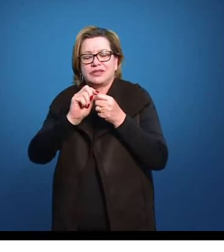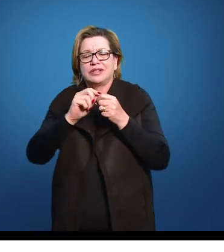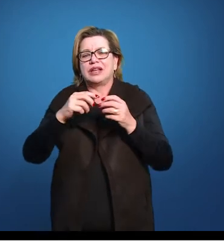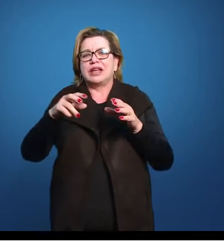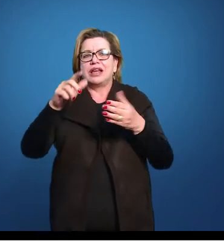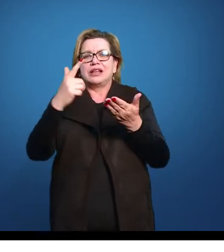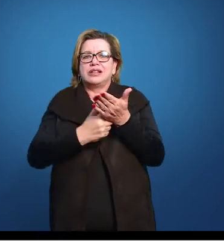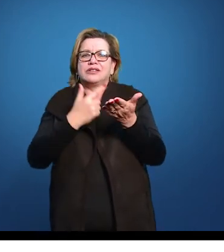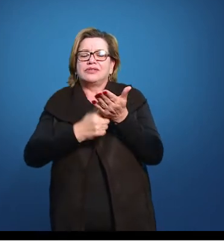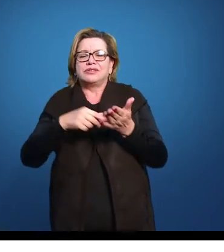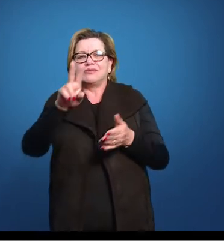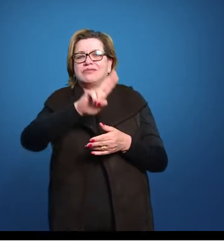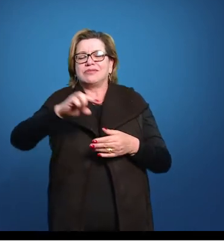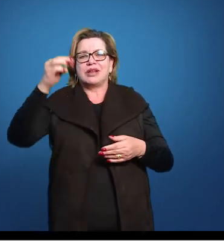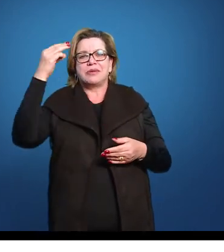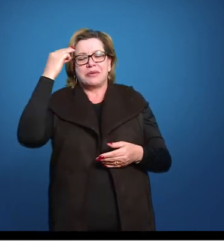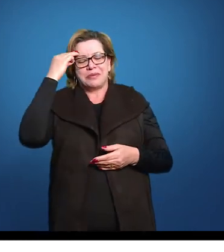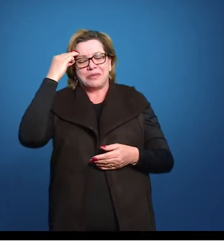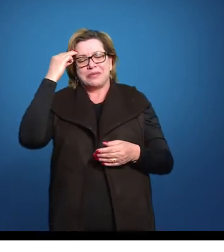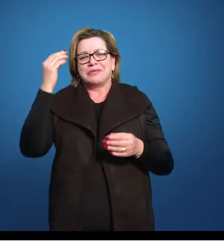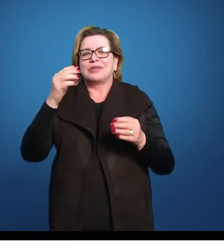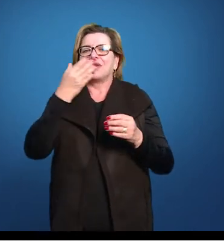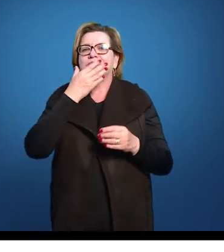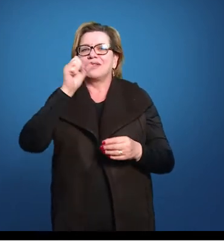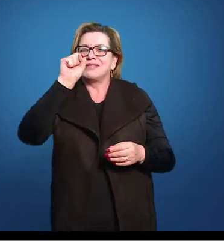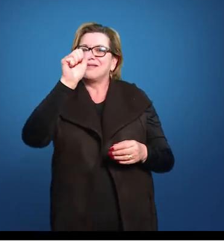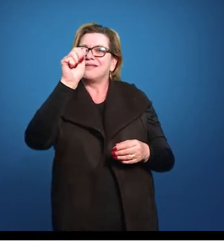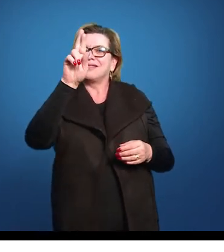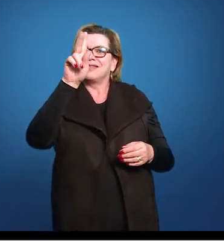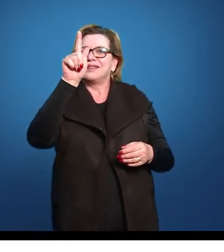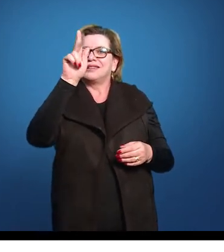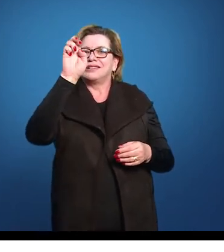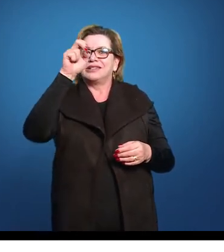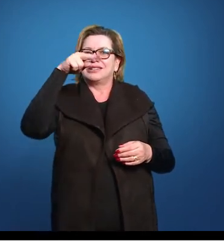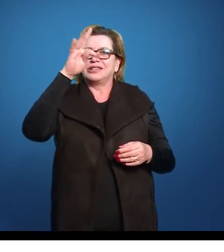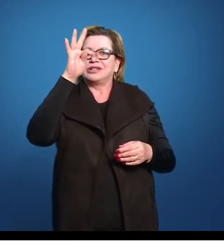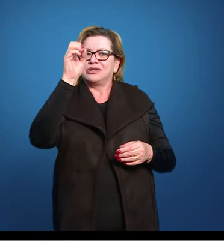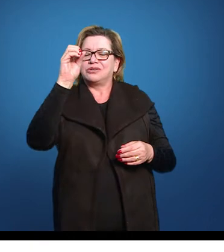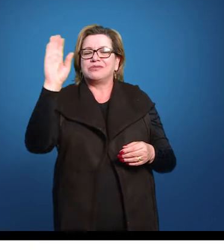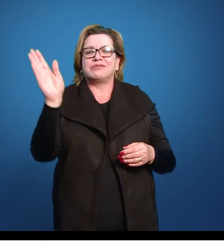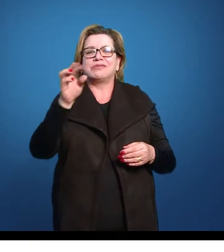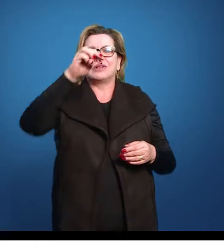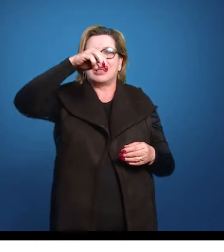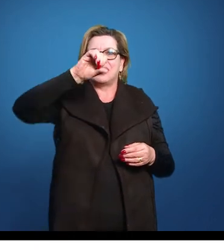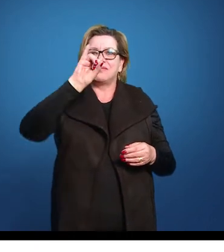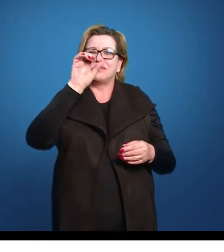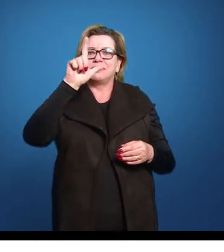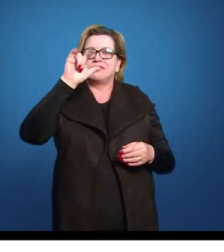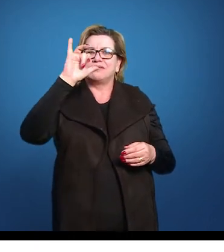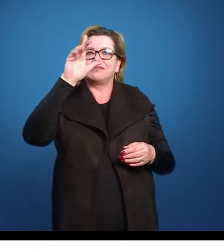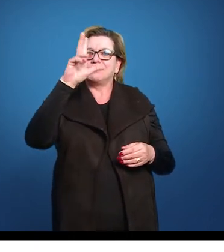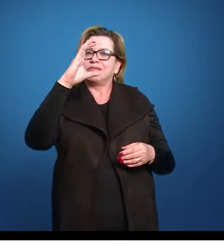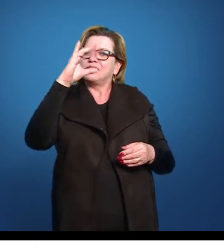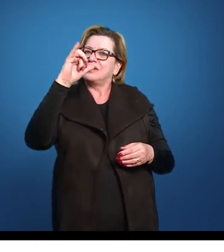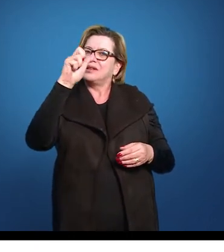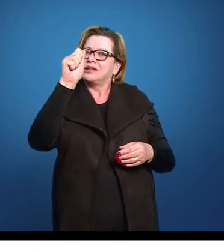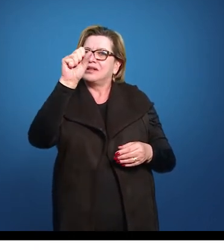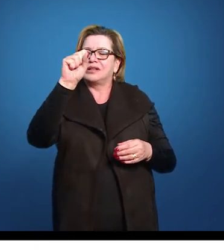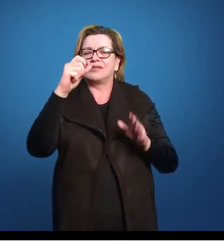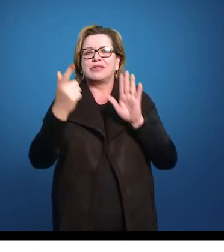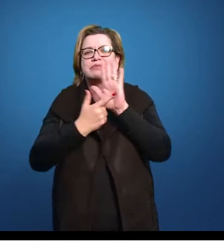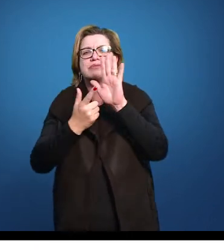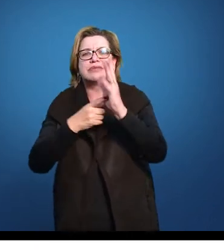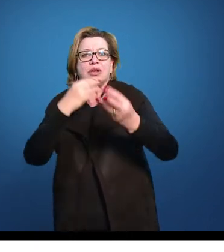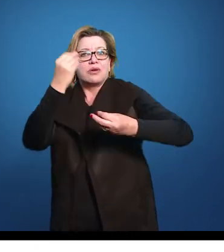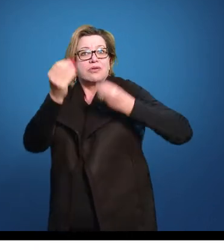Sargento de Milícias, que vai focar não numa burguesia carioca, mas no povo, como é que as pessoas tinham que se